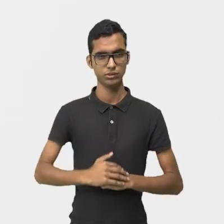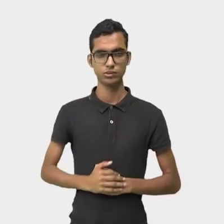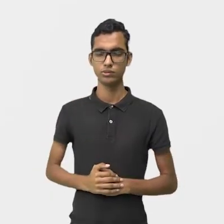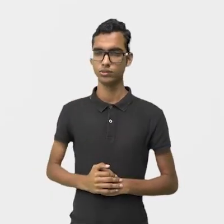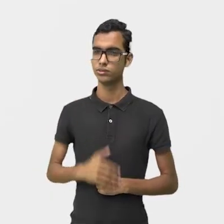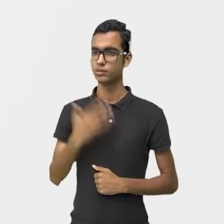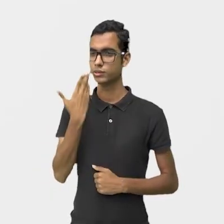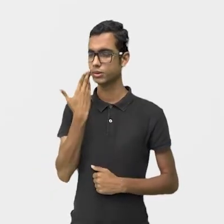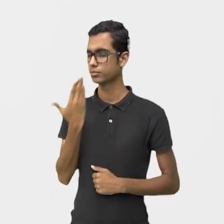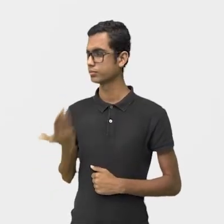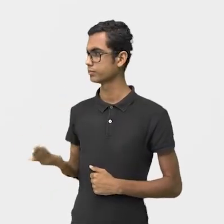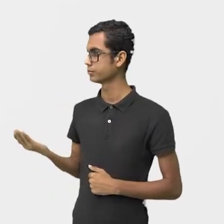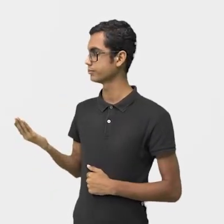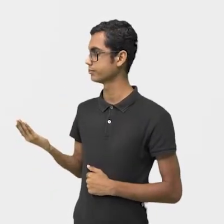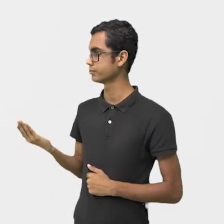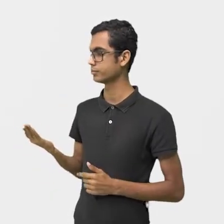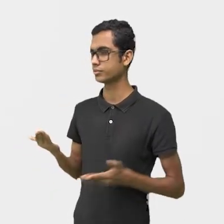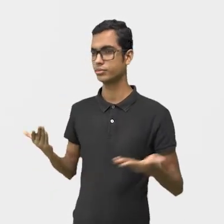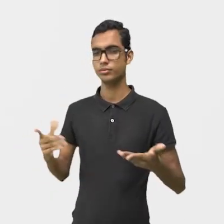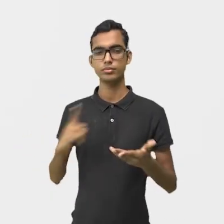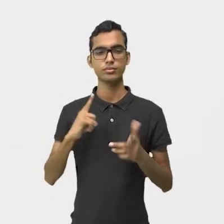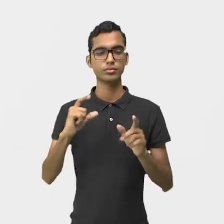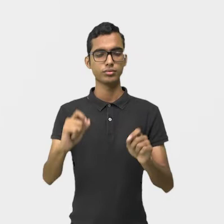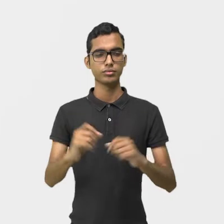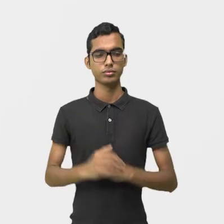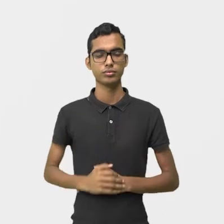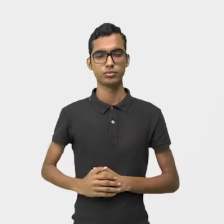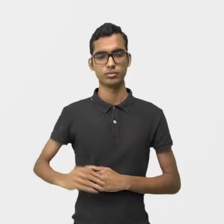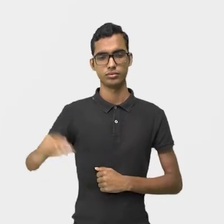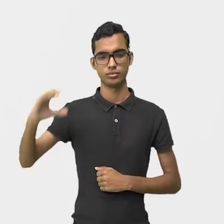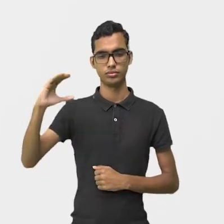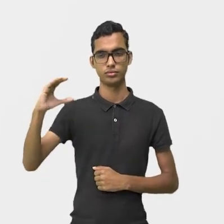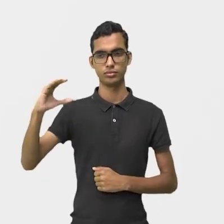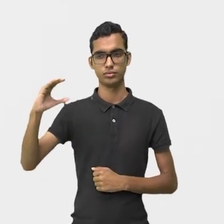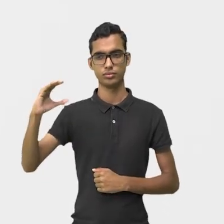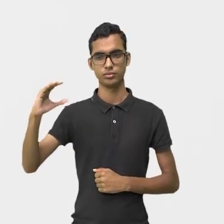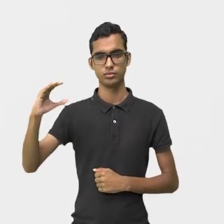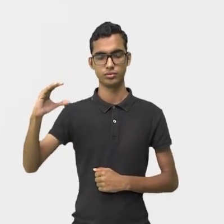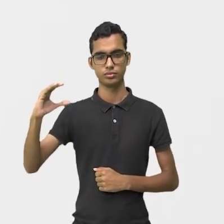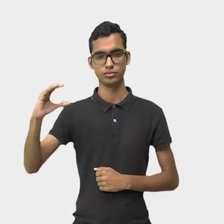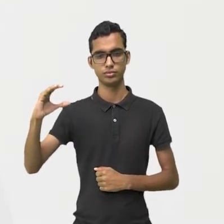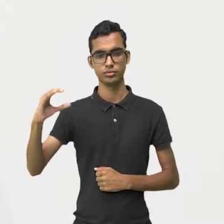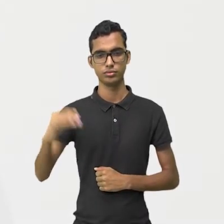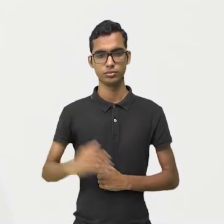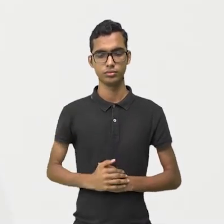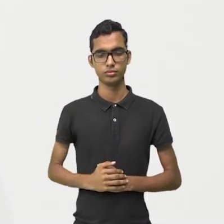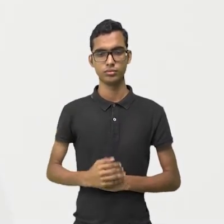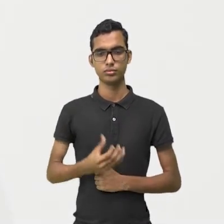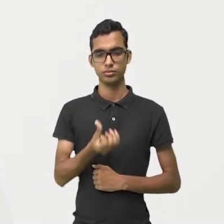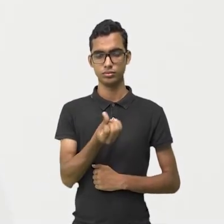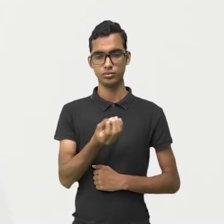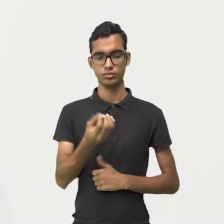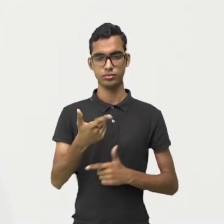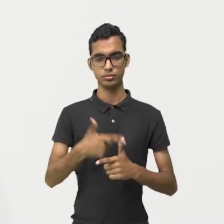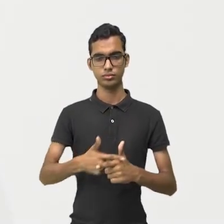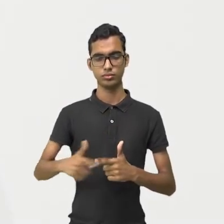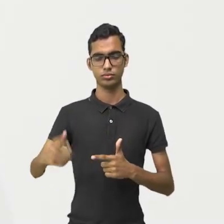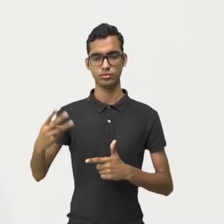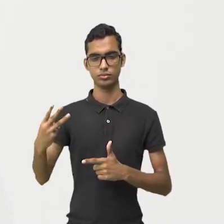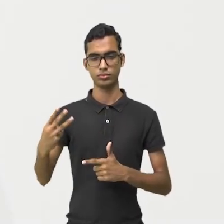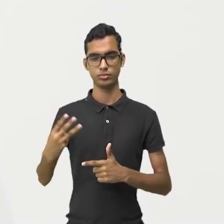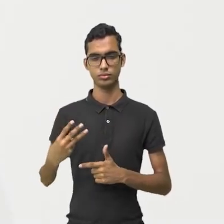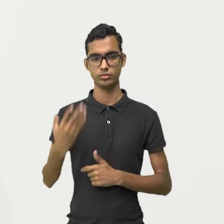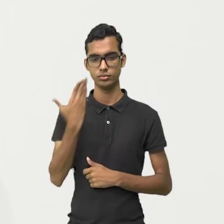Então, agora nós queremos, olha só, a terça parte de 60.